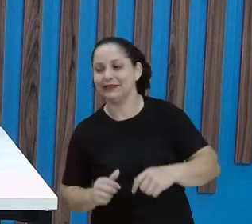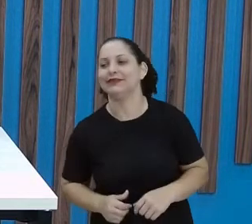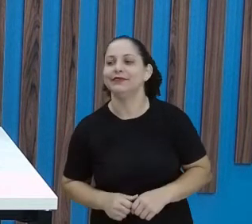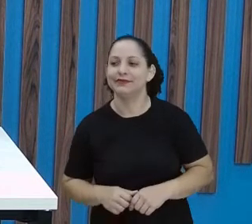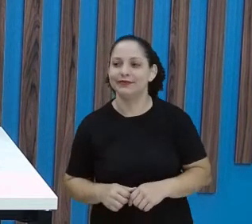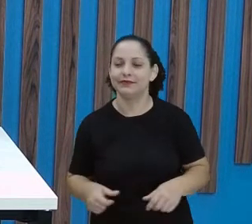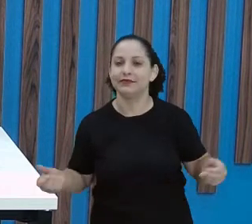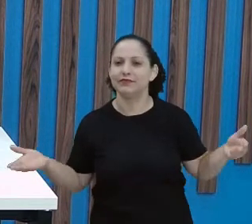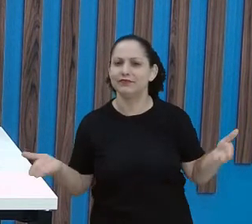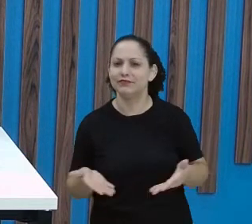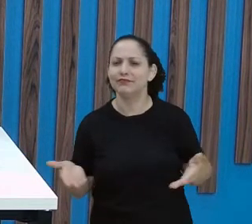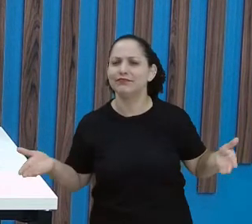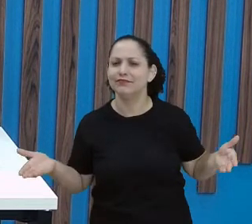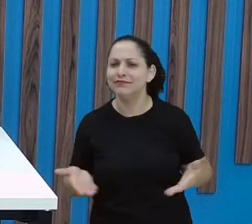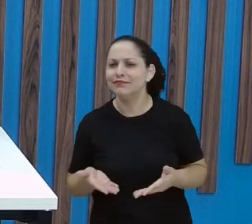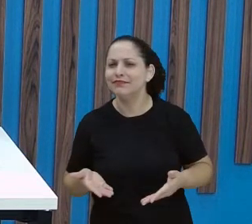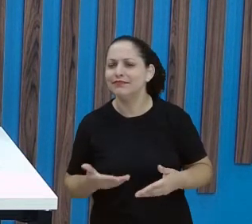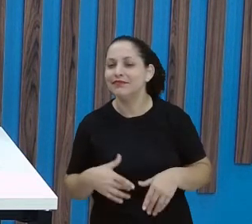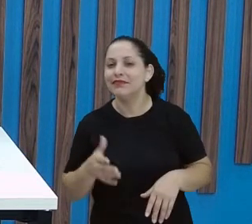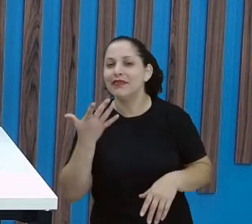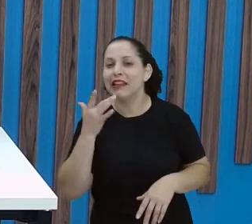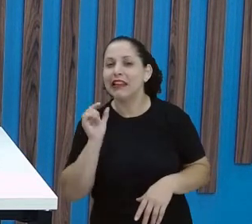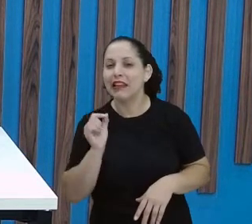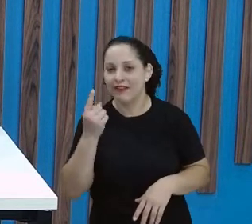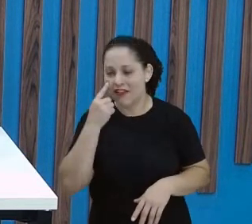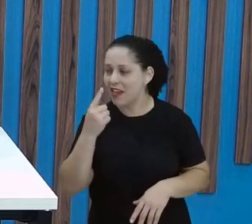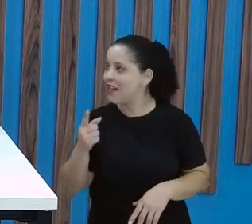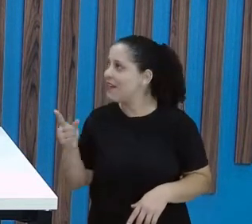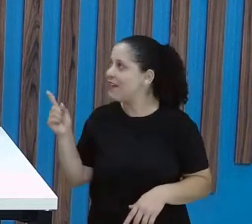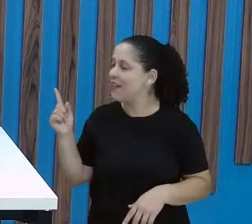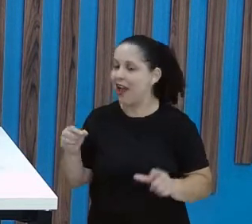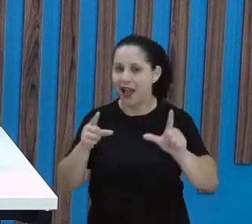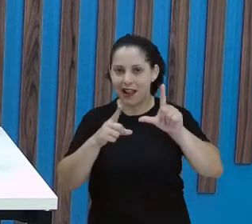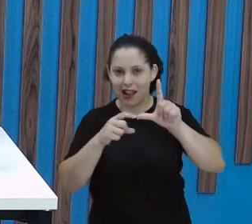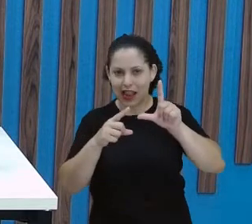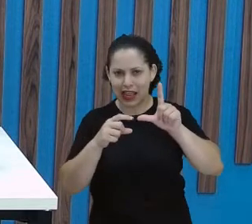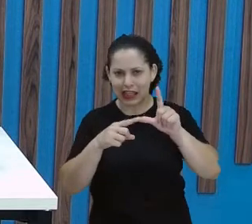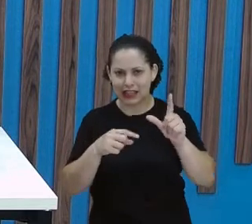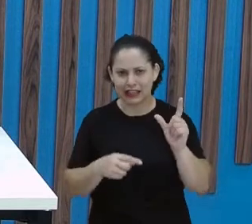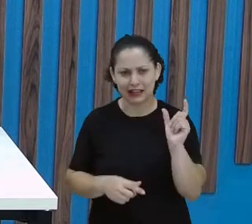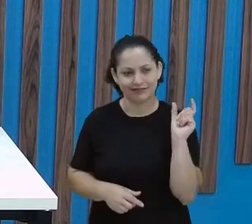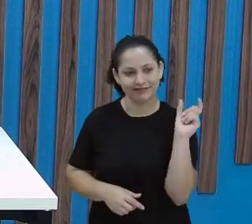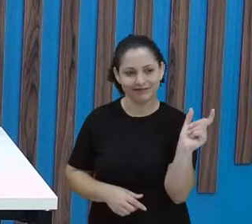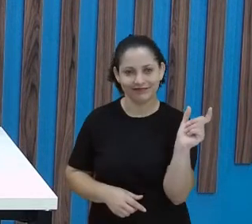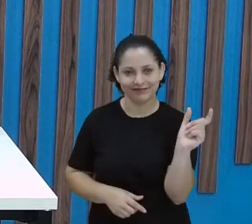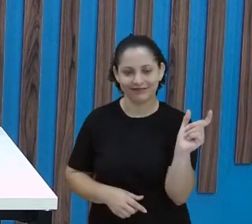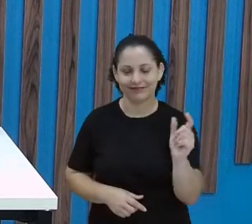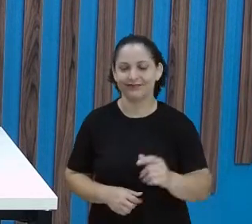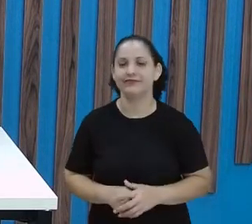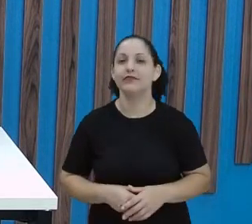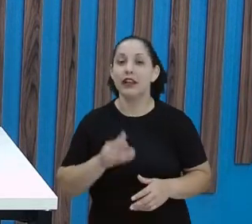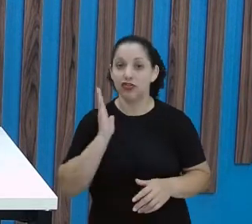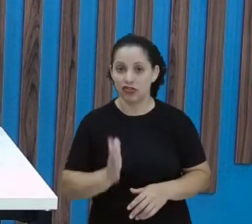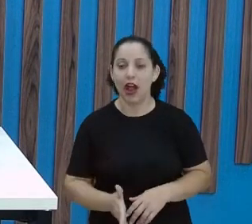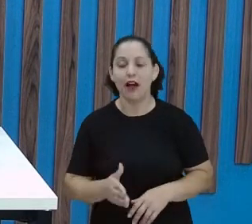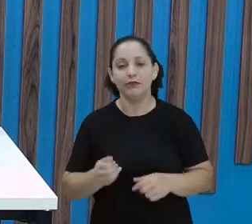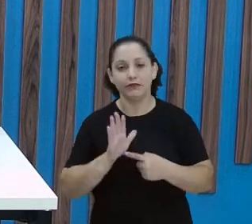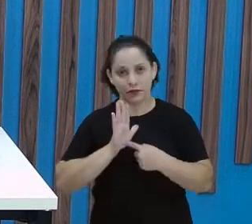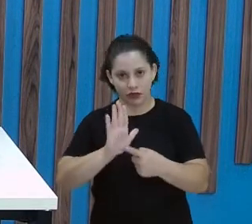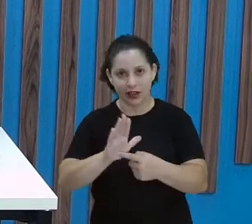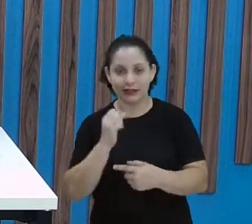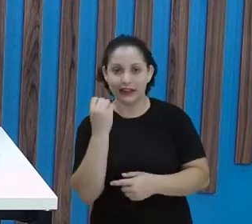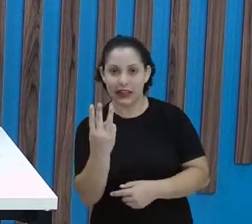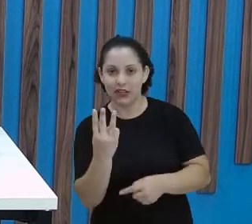Primeira letrinha que a gente tá vendo aqui. Já falamos nos três nomes, não foi isso? Foi. Com quem Dorothy